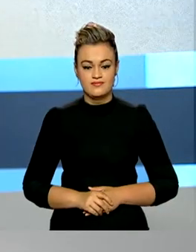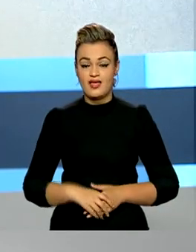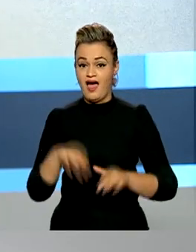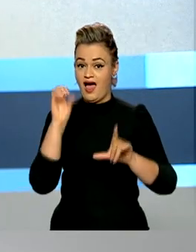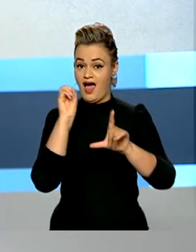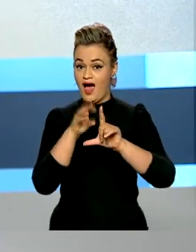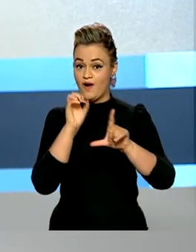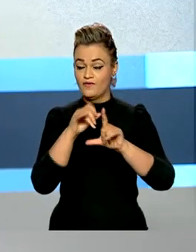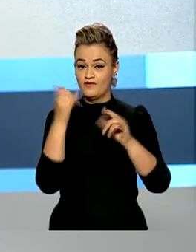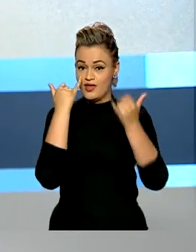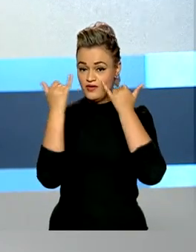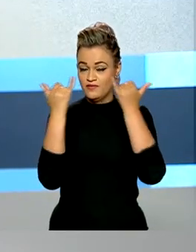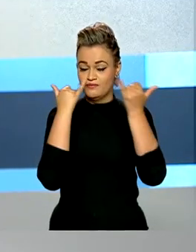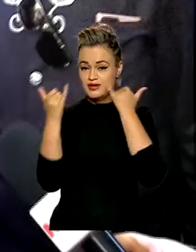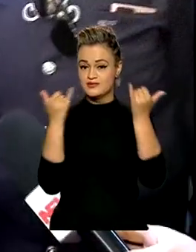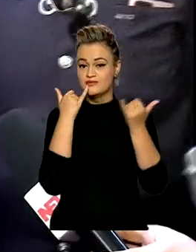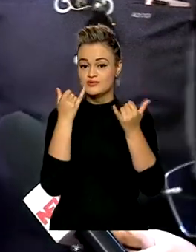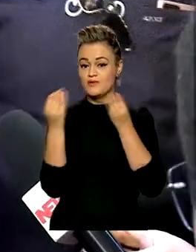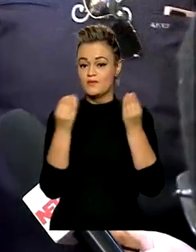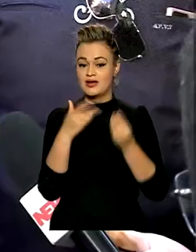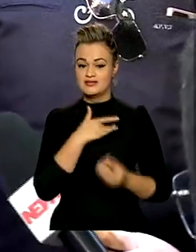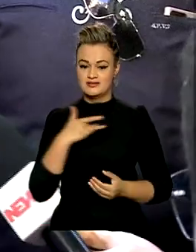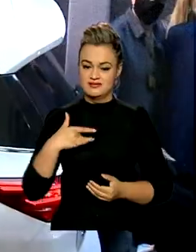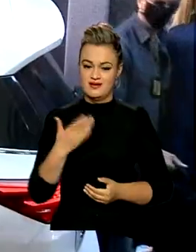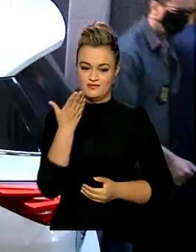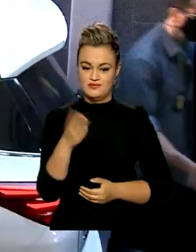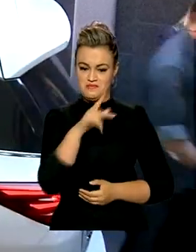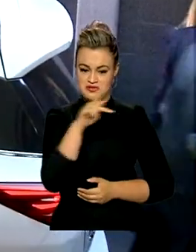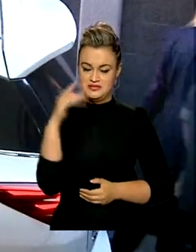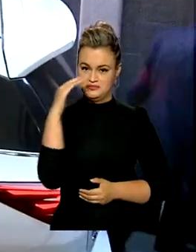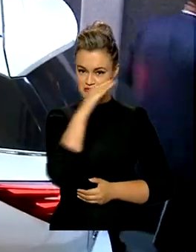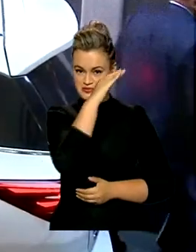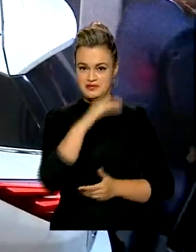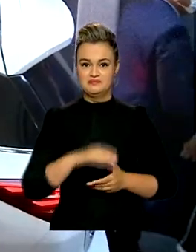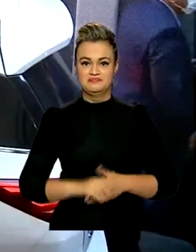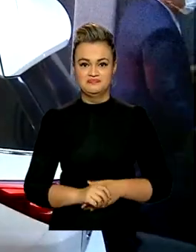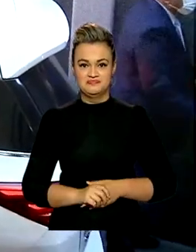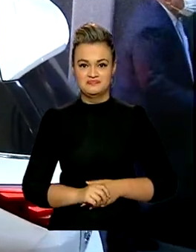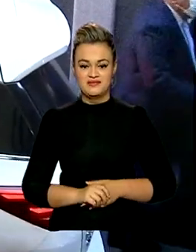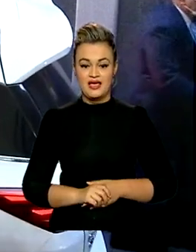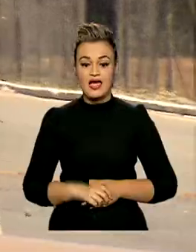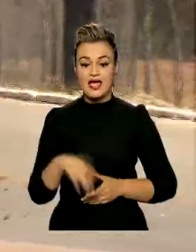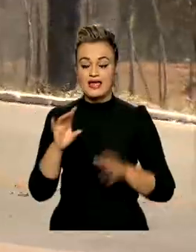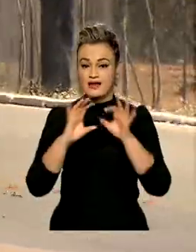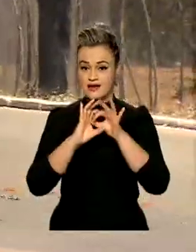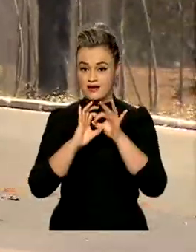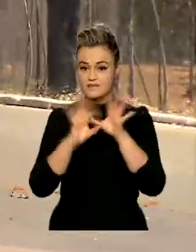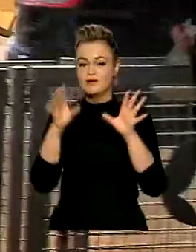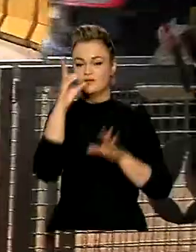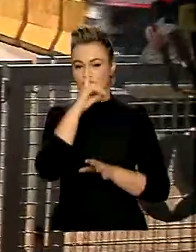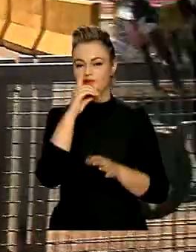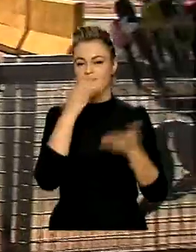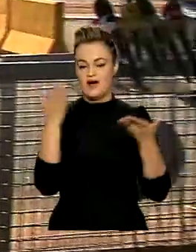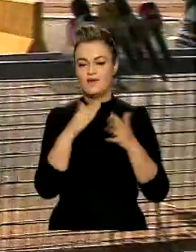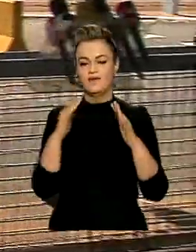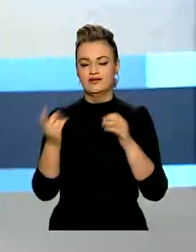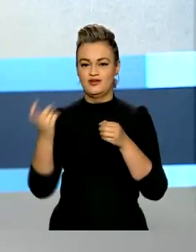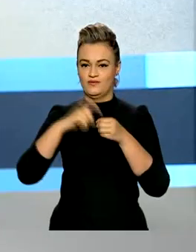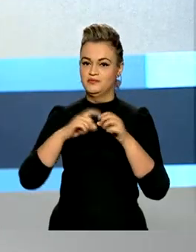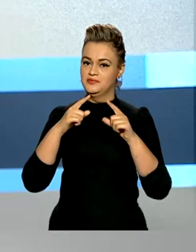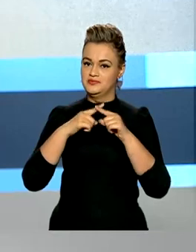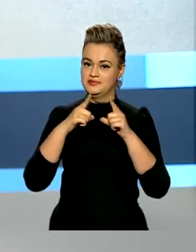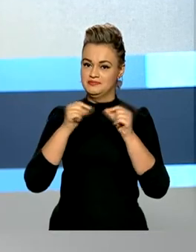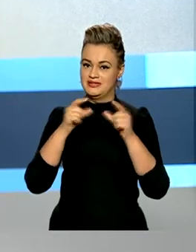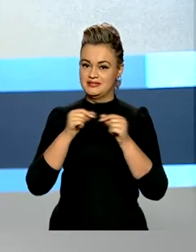vivo, as últimas informações sobre a recuperação do presidente Jair Bolsonaro. Ele teve alta nesse domingo e já está em Brasília.